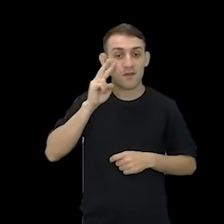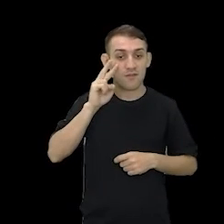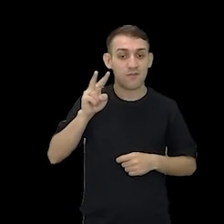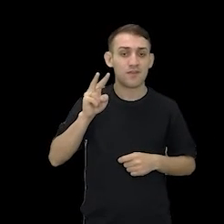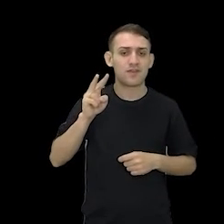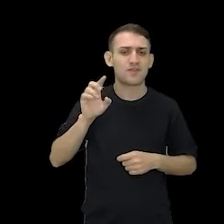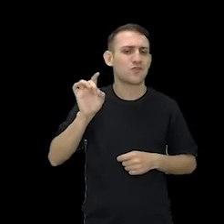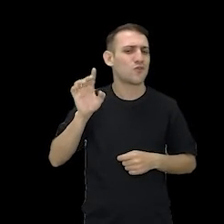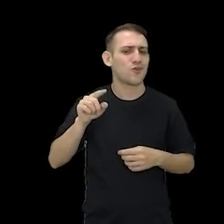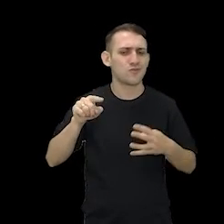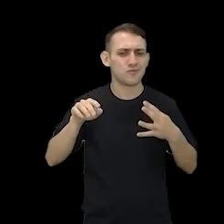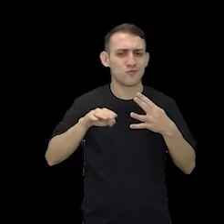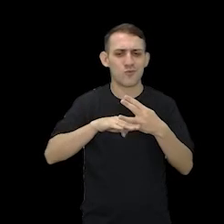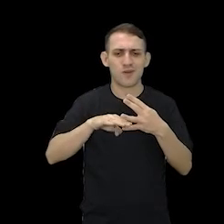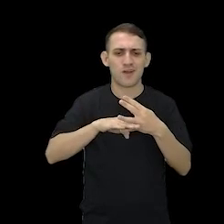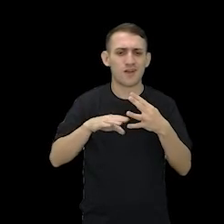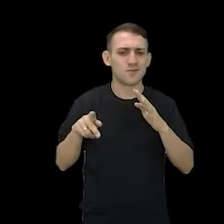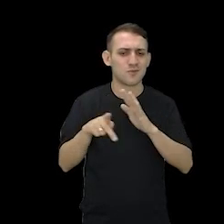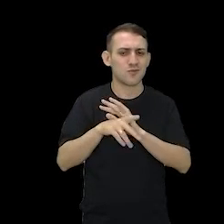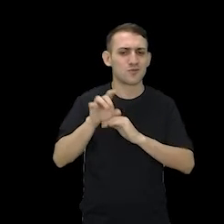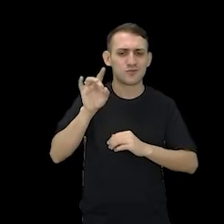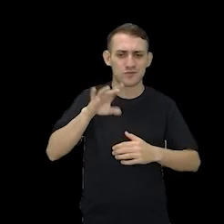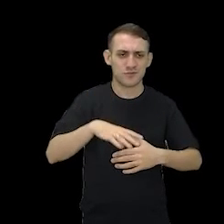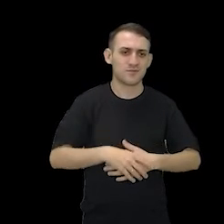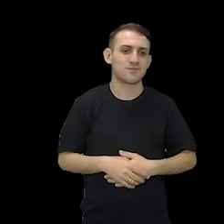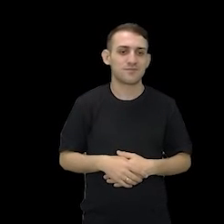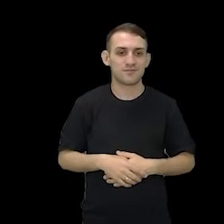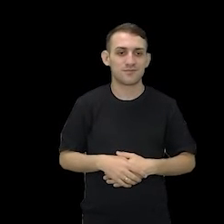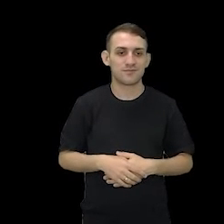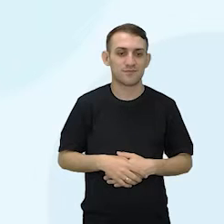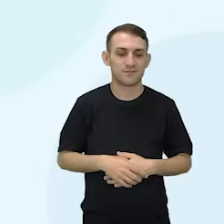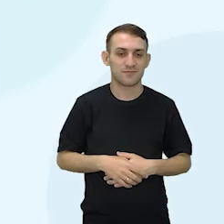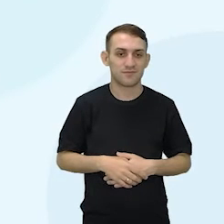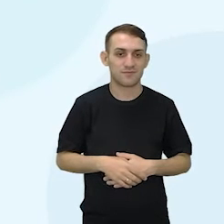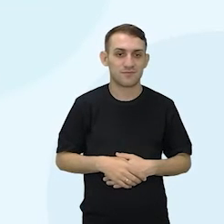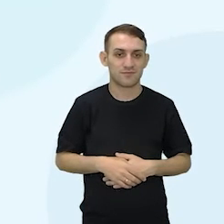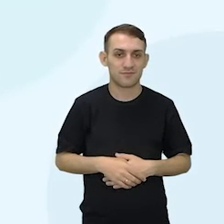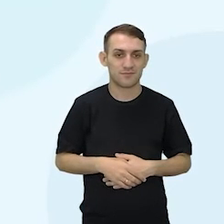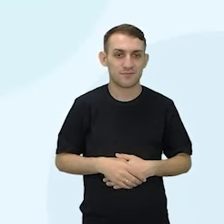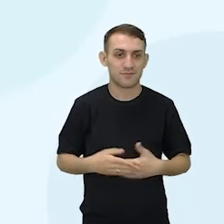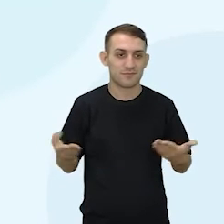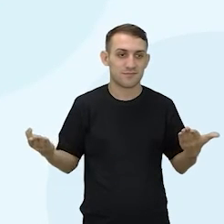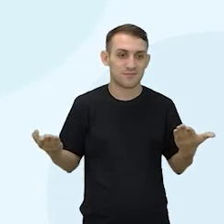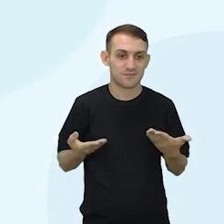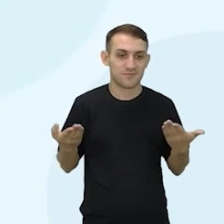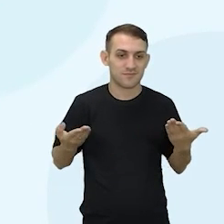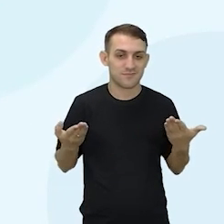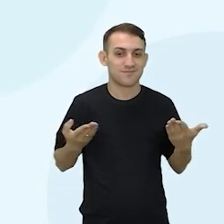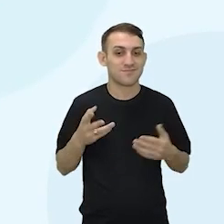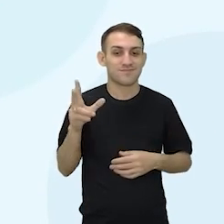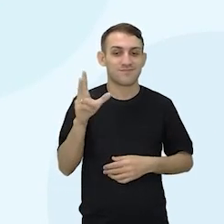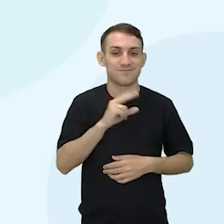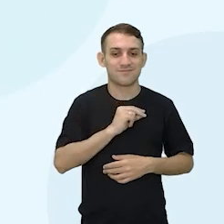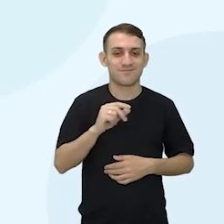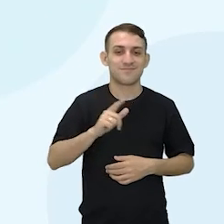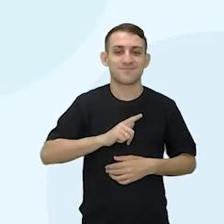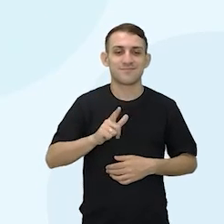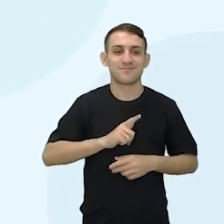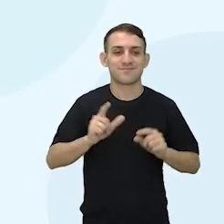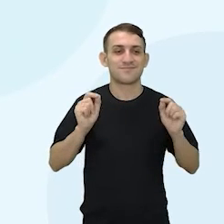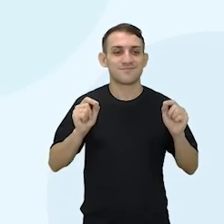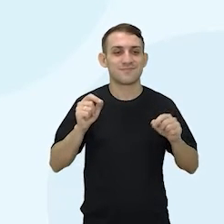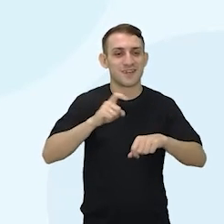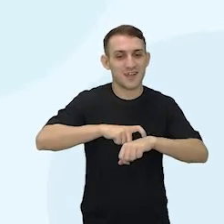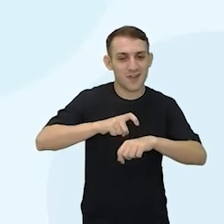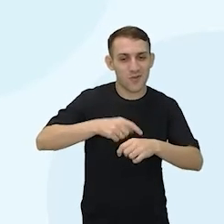da totalidade. Certo? Certo. E agora, tchan, tchan, tchan. Uhul. Hora